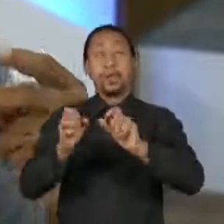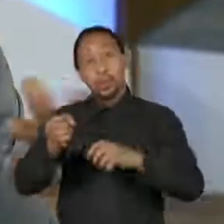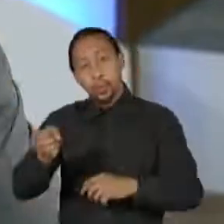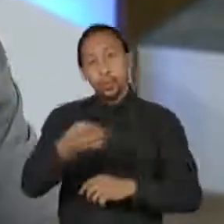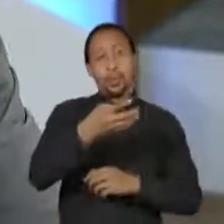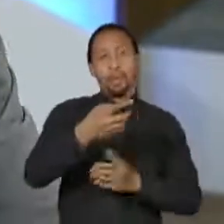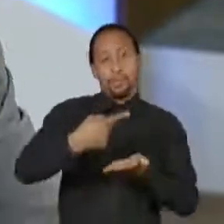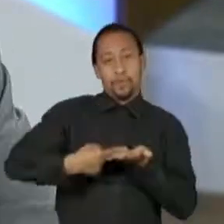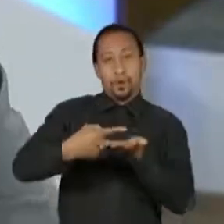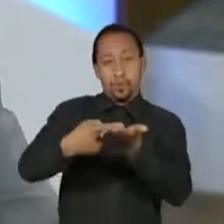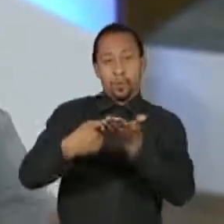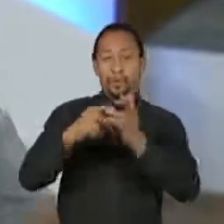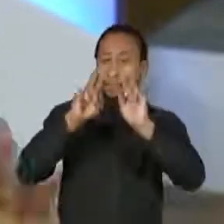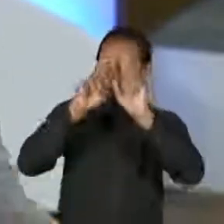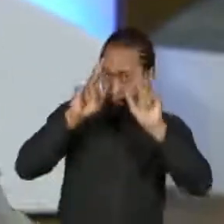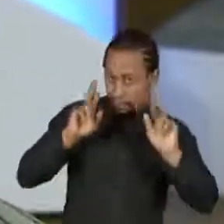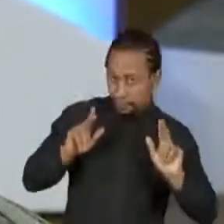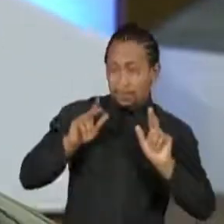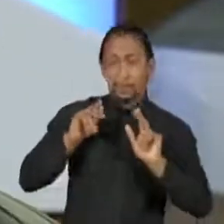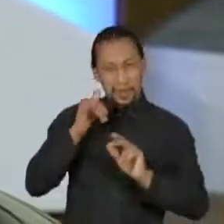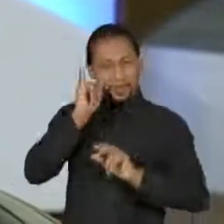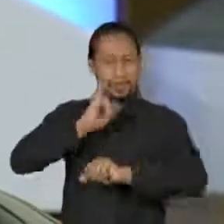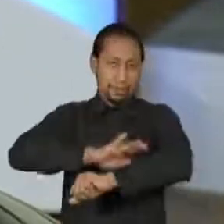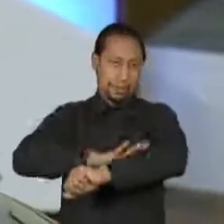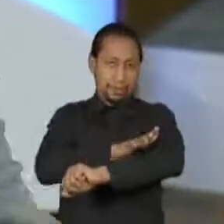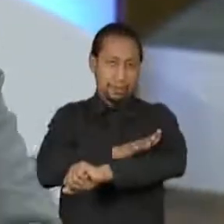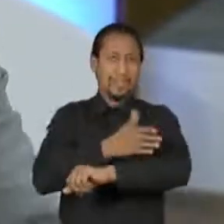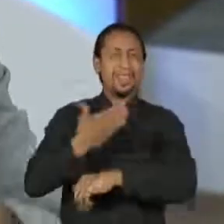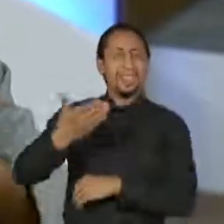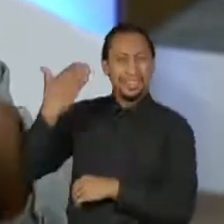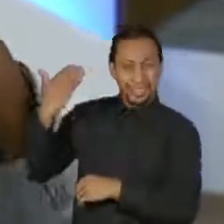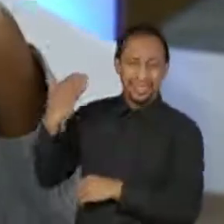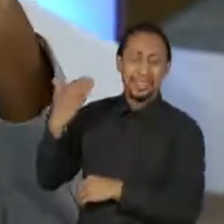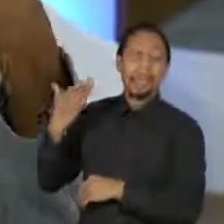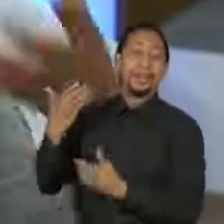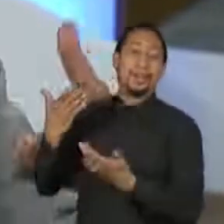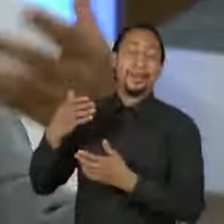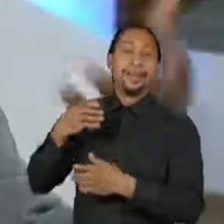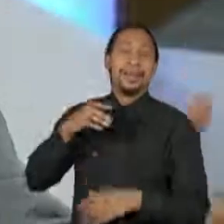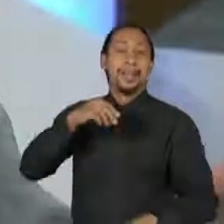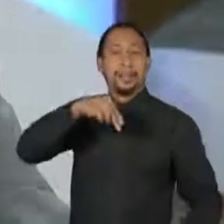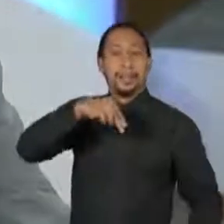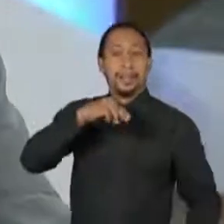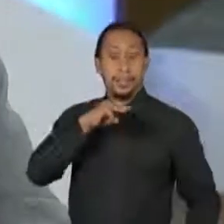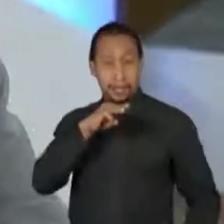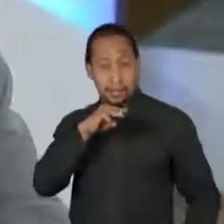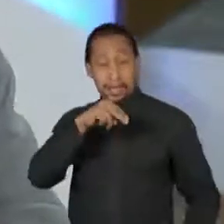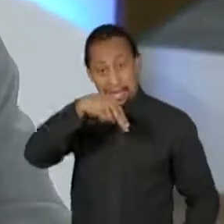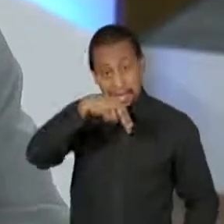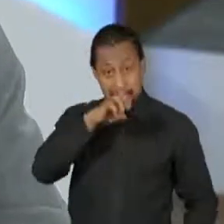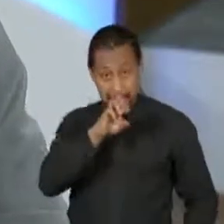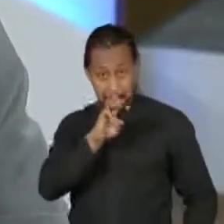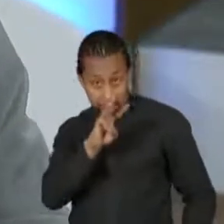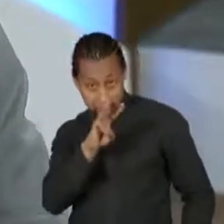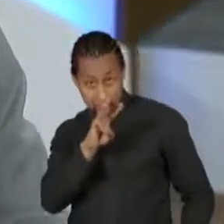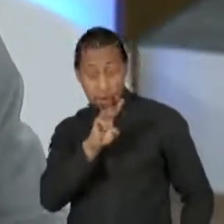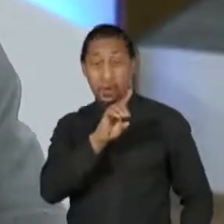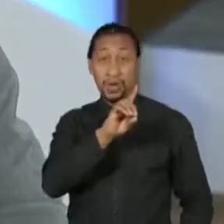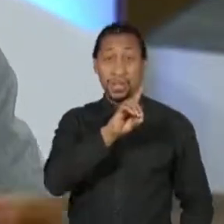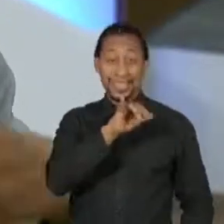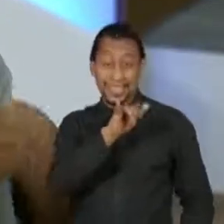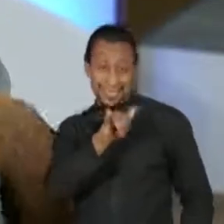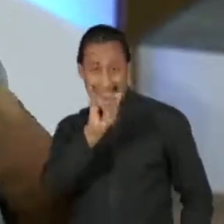customizado. Nos anos 30, Roosevelt quebra a ortodoxia do liberalismo